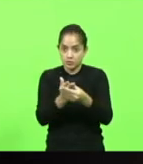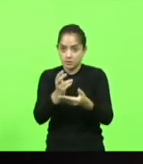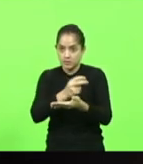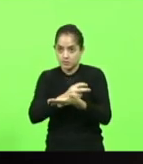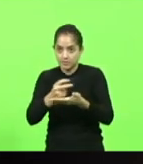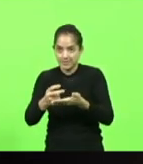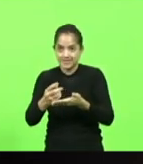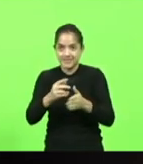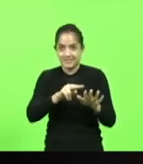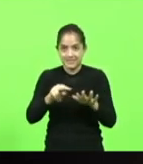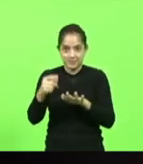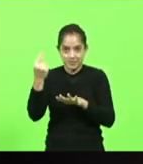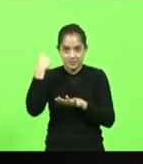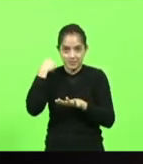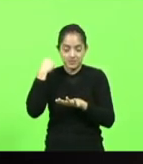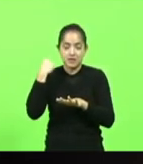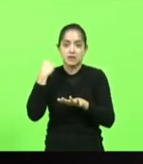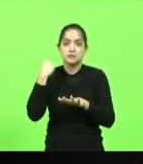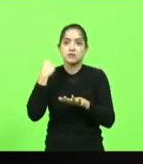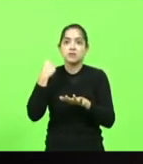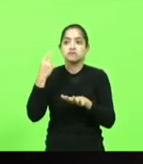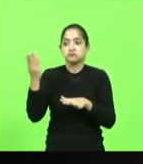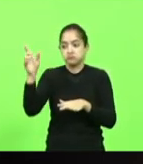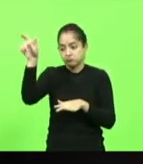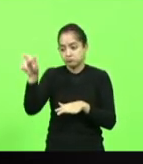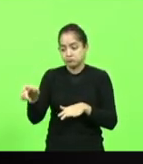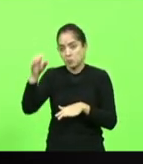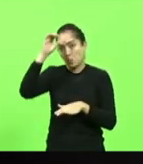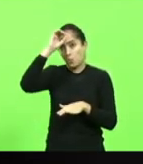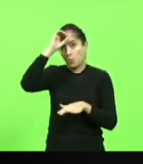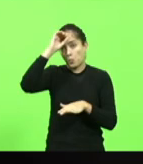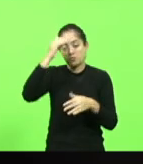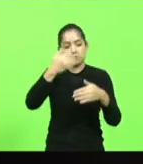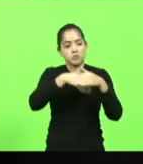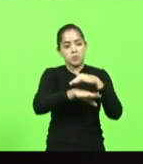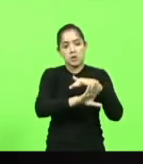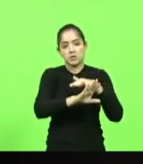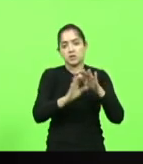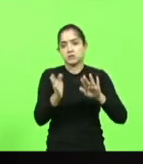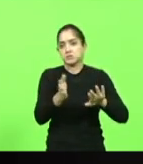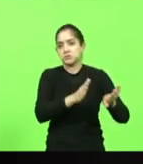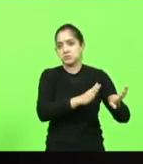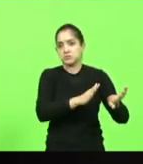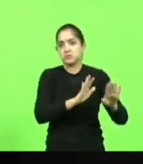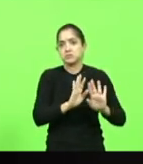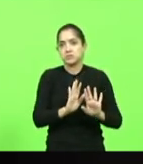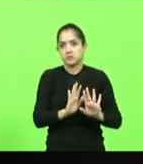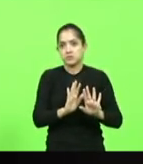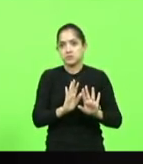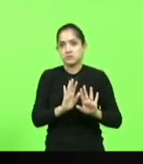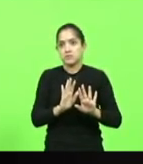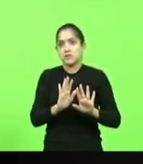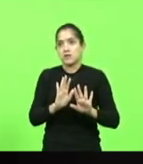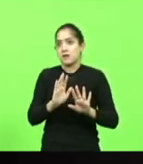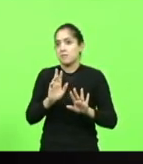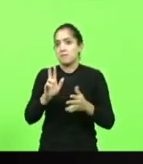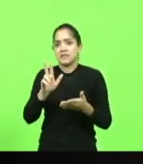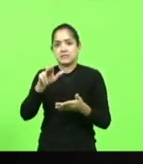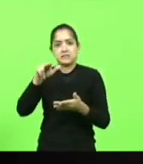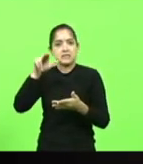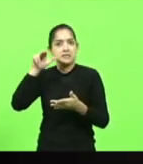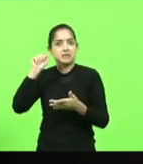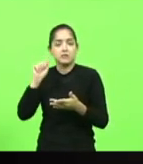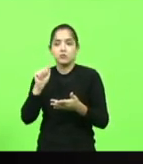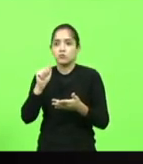passada isentou e vão enterrar esse assunto, vão enterrar na casa da mãe deles porque ninguém vai enterrar esse